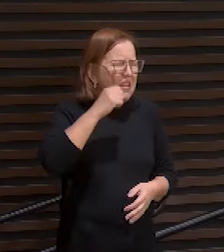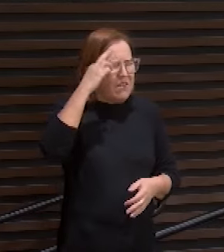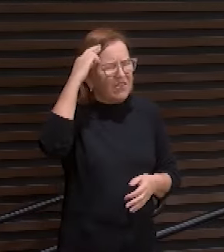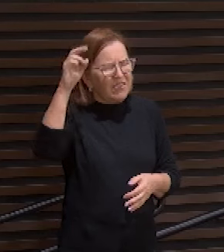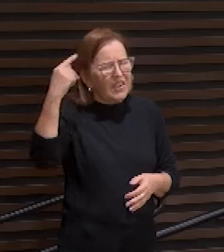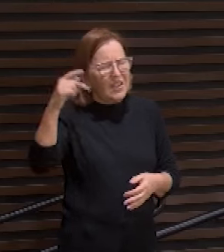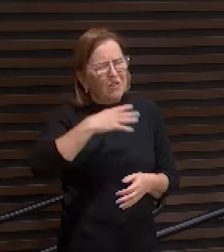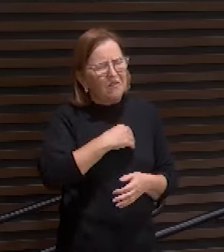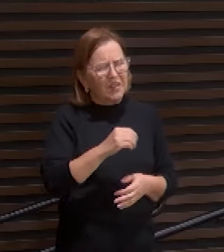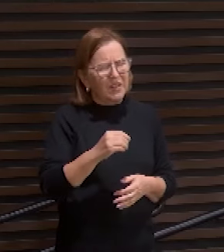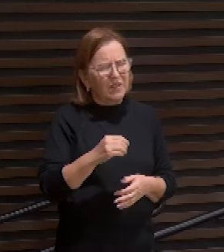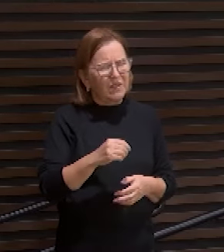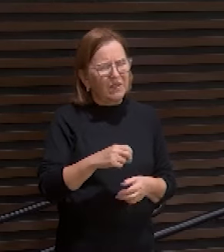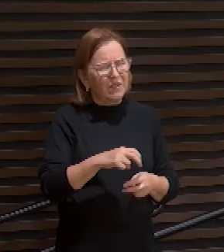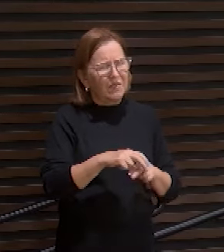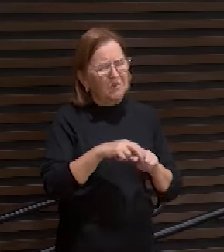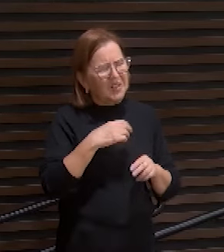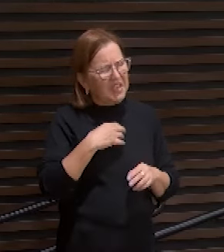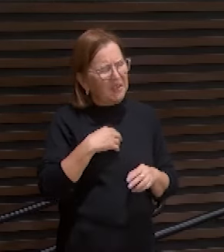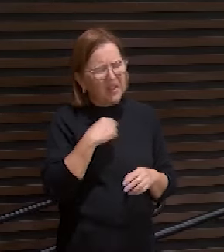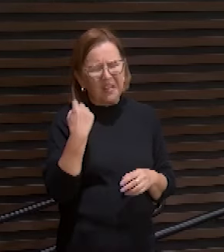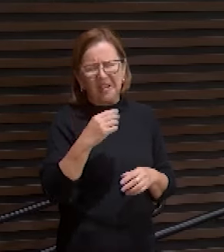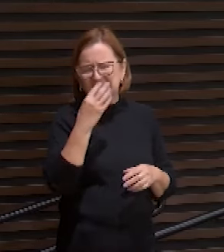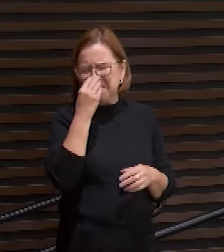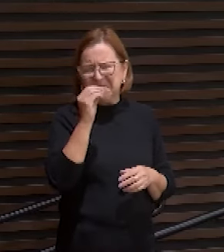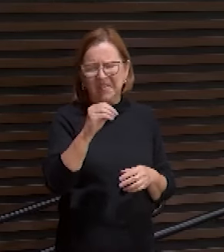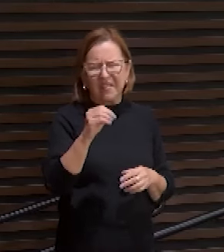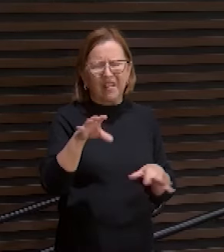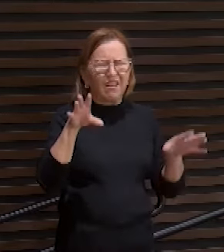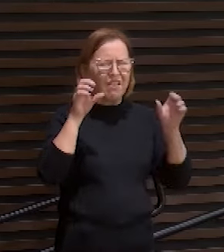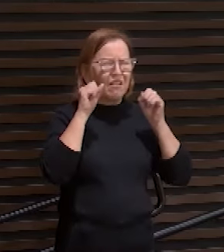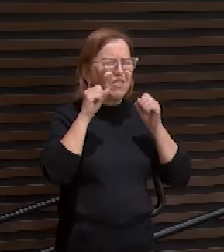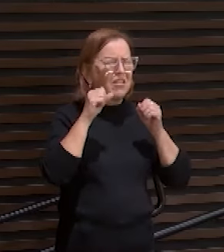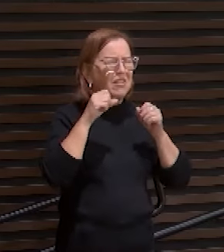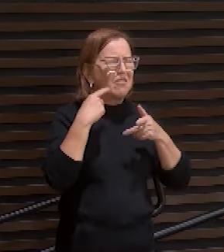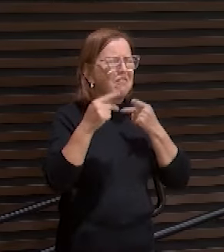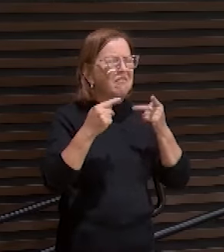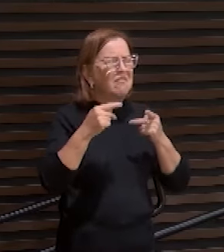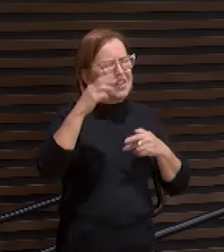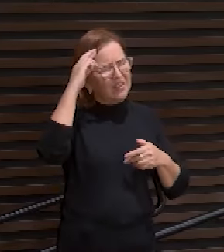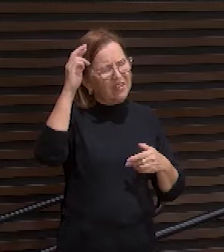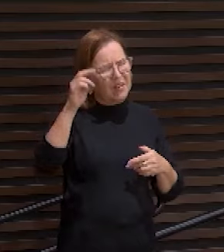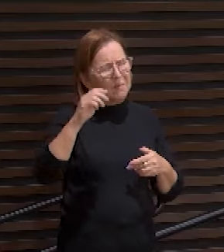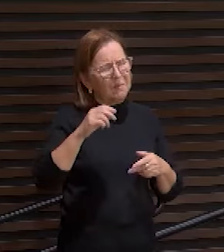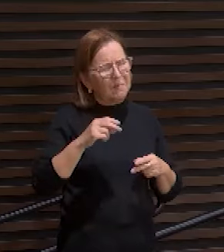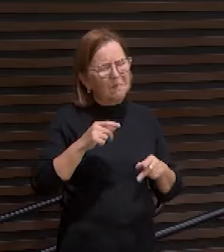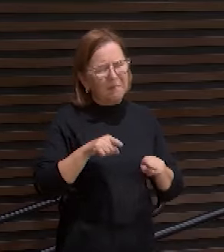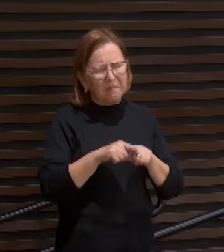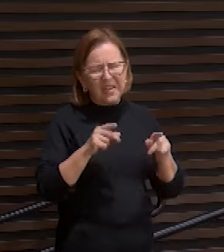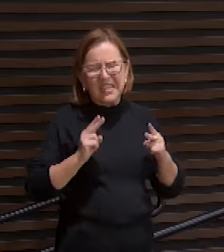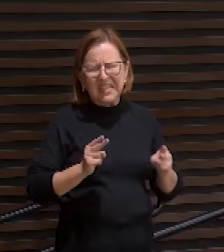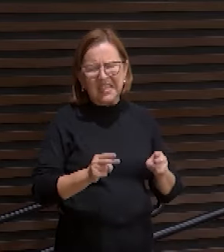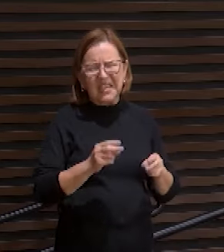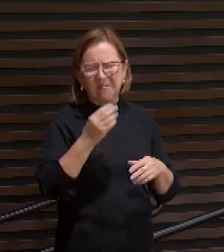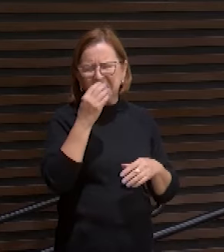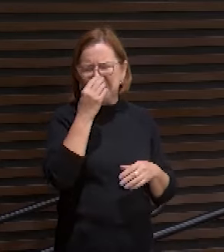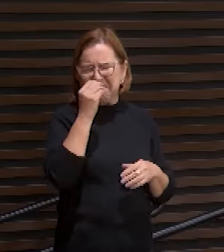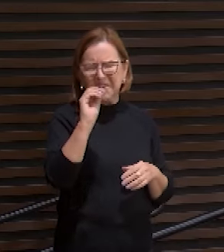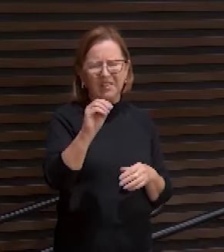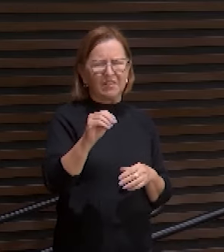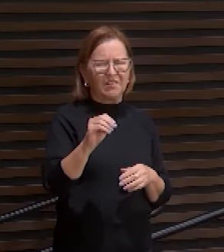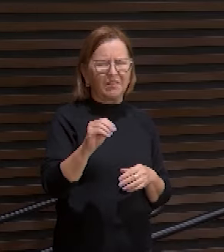natureza nós o desprezamos nós ouvimos falar dele mas sempre o rejeitamos porque esta é a nossa condição